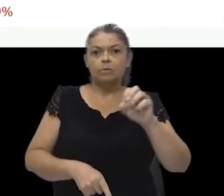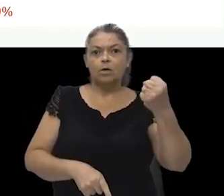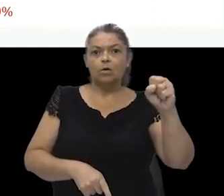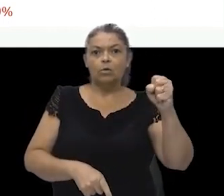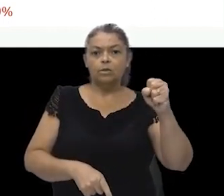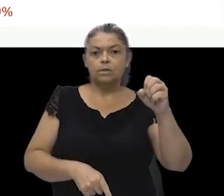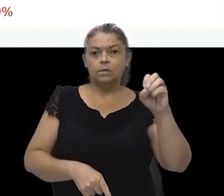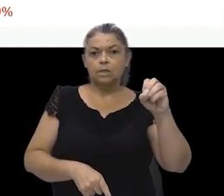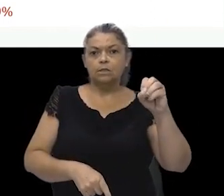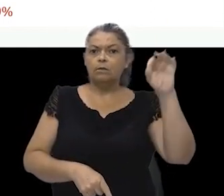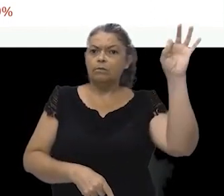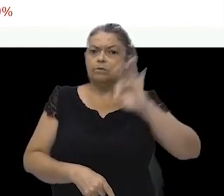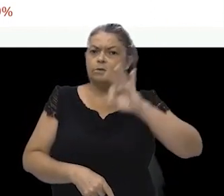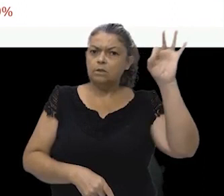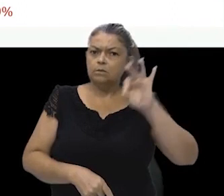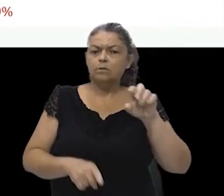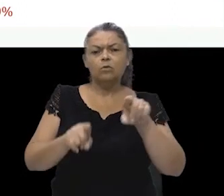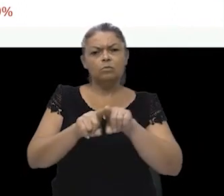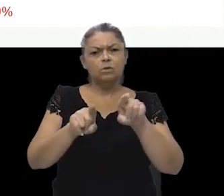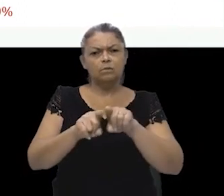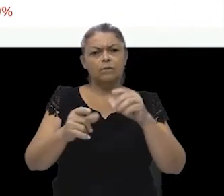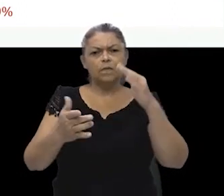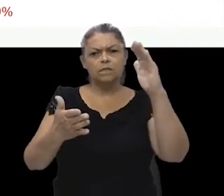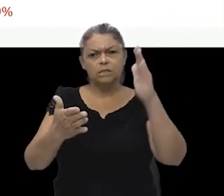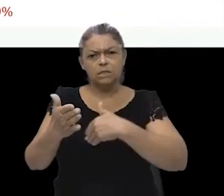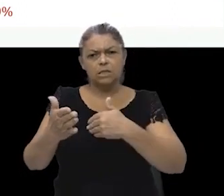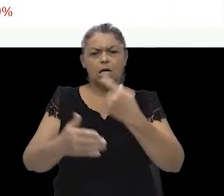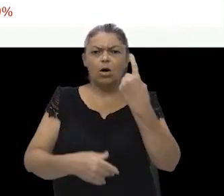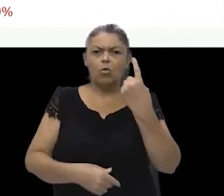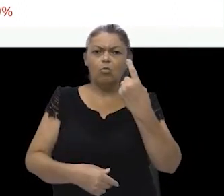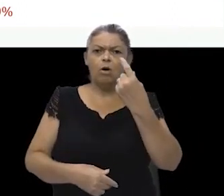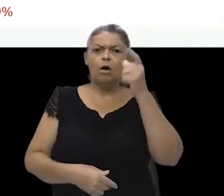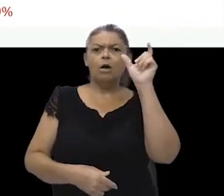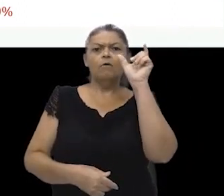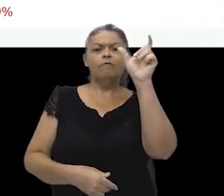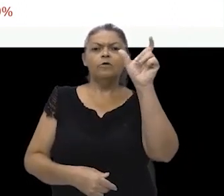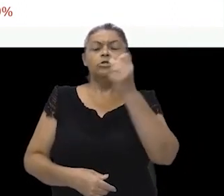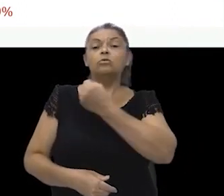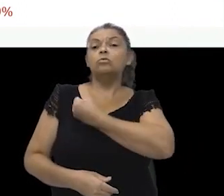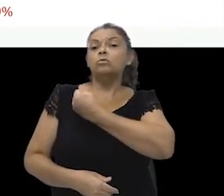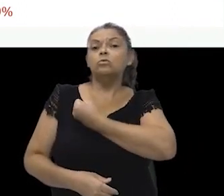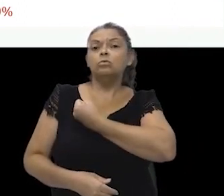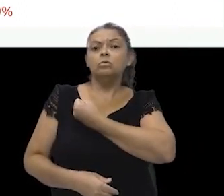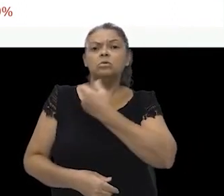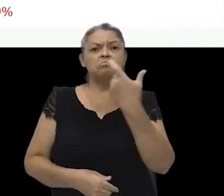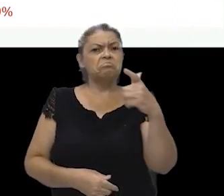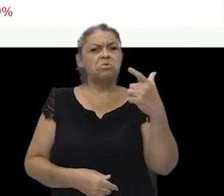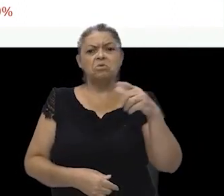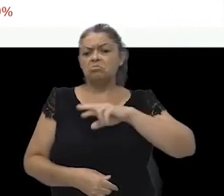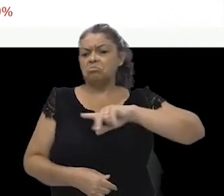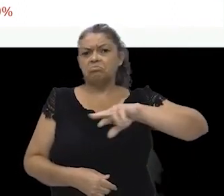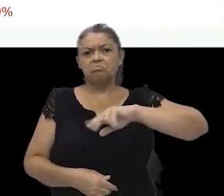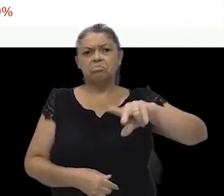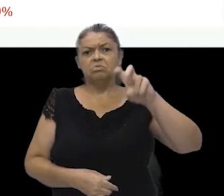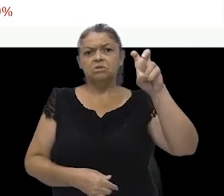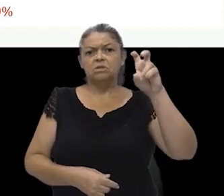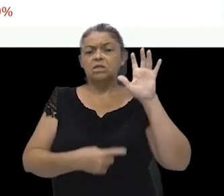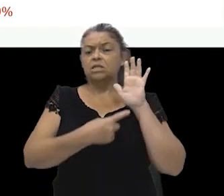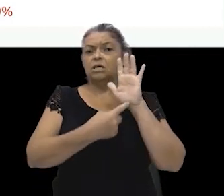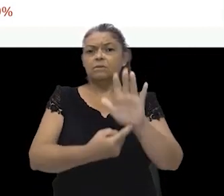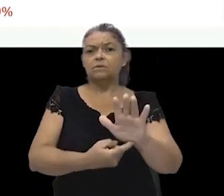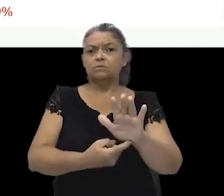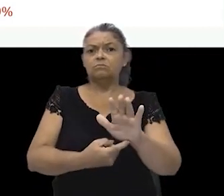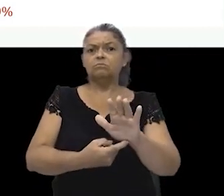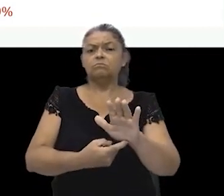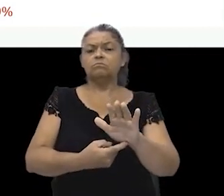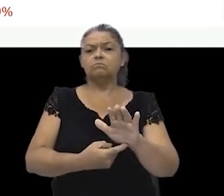Como também se retirar ao acaso uma ficha cuja o número não seja múltiplo de 5. Está representada aqui em